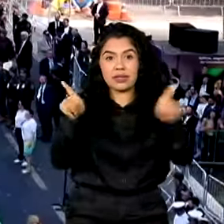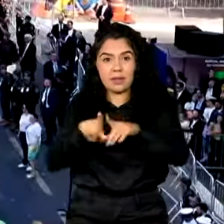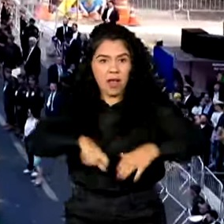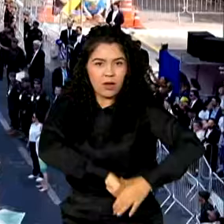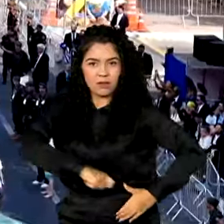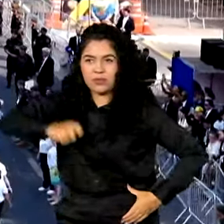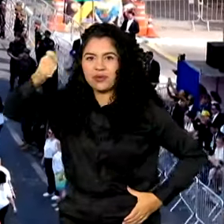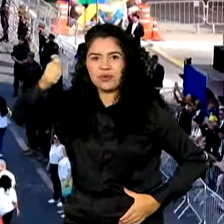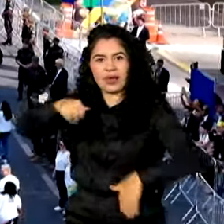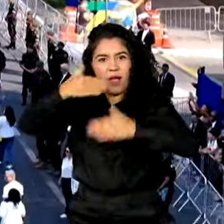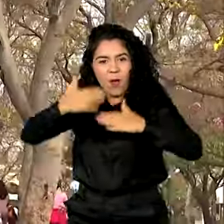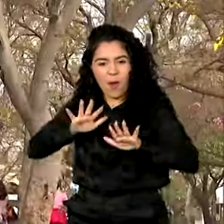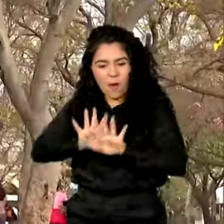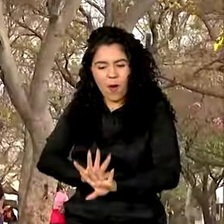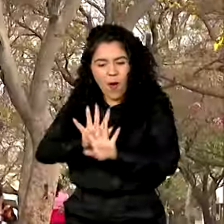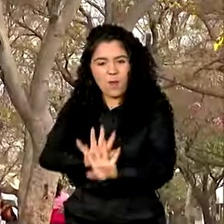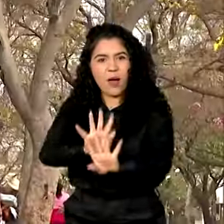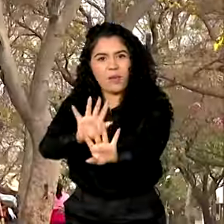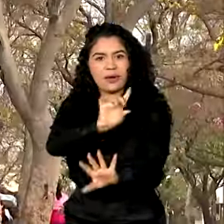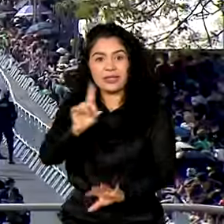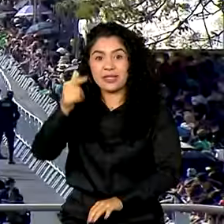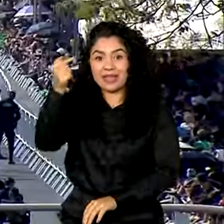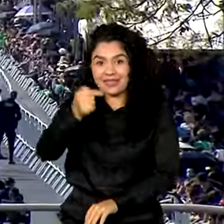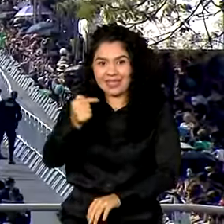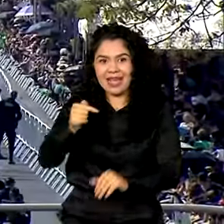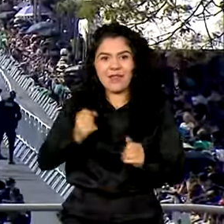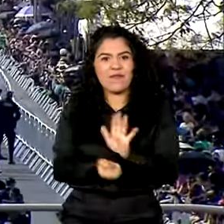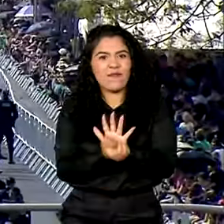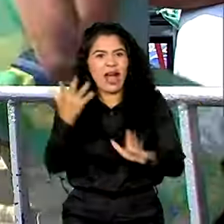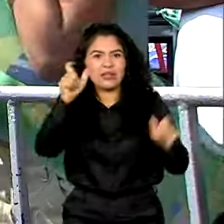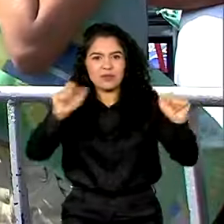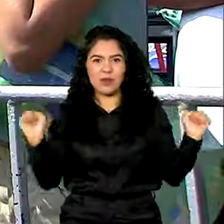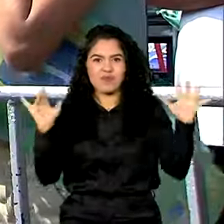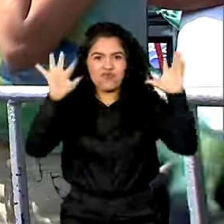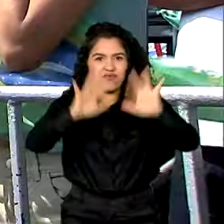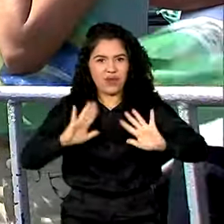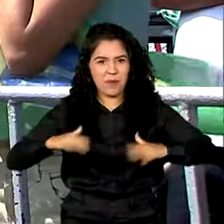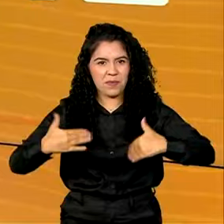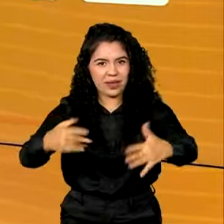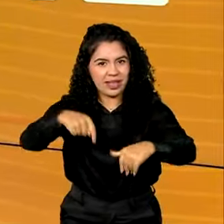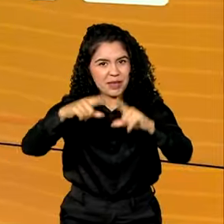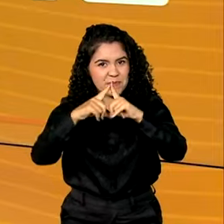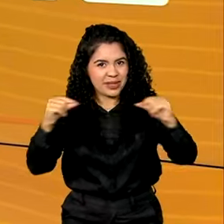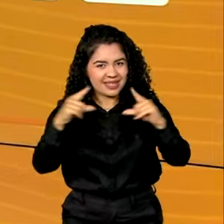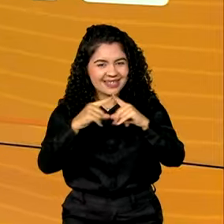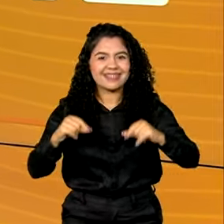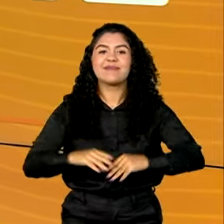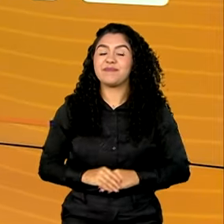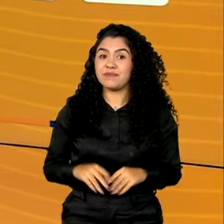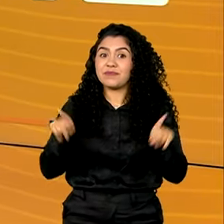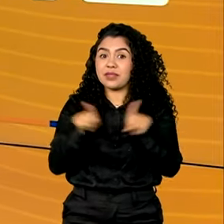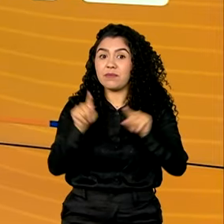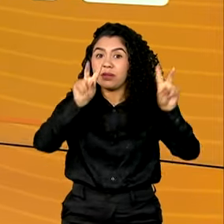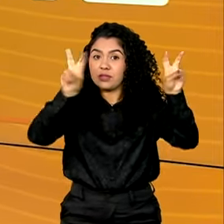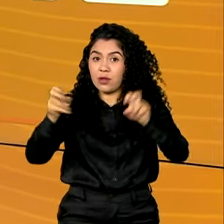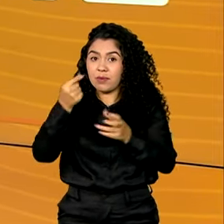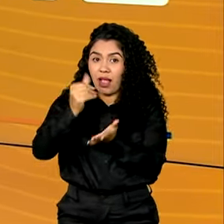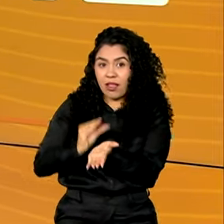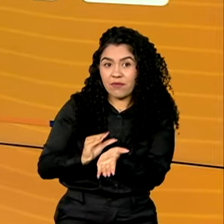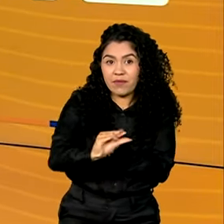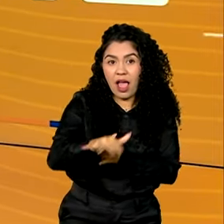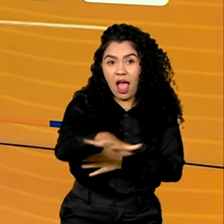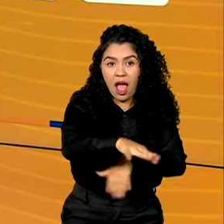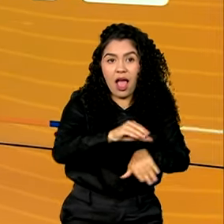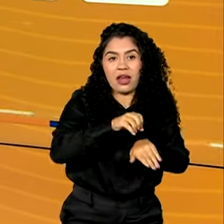de 7 de setembro levou milhares de pessoas à esplanada dos ministérios em Brasília. Investimentos em transporte e